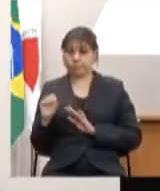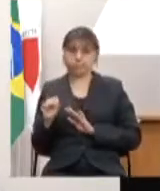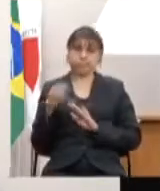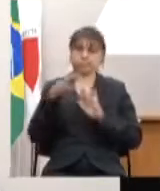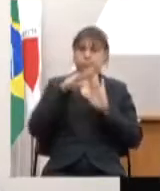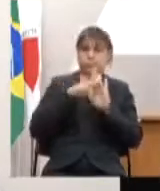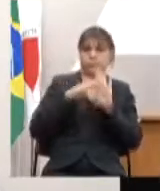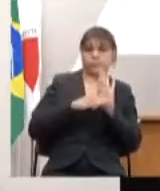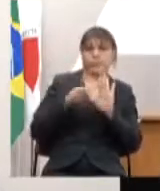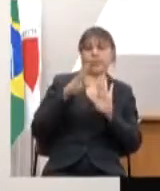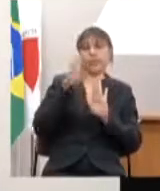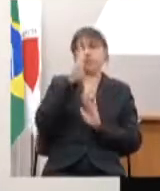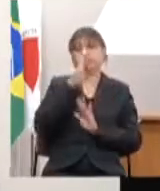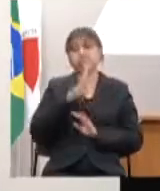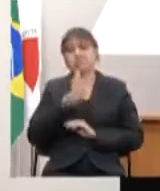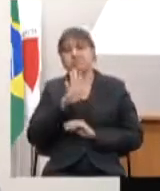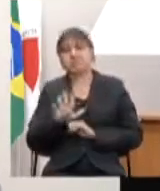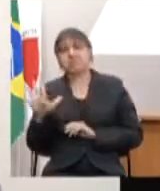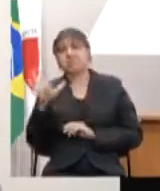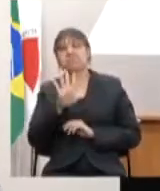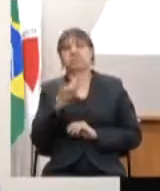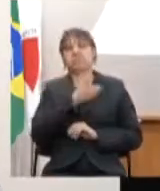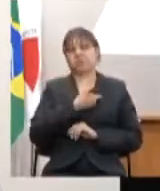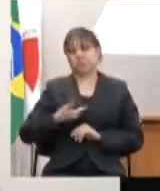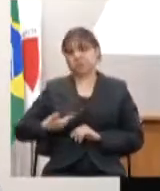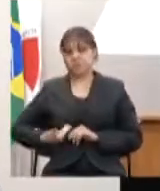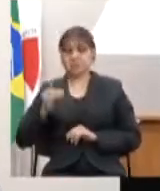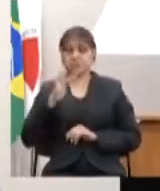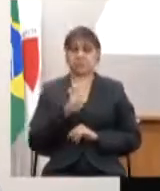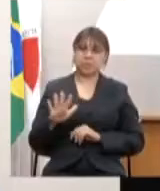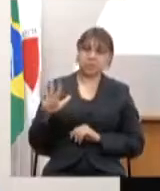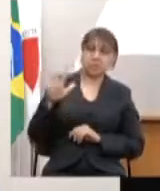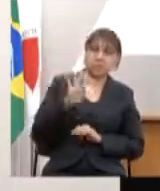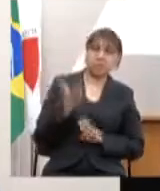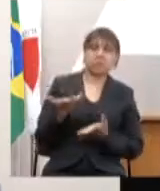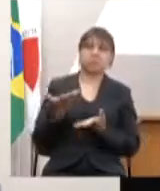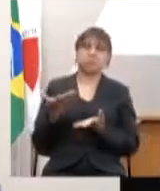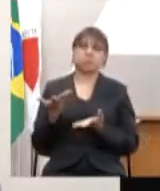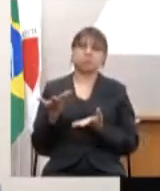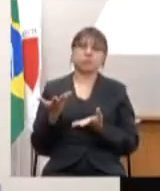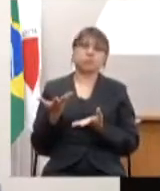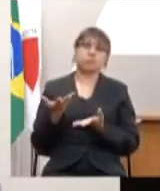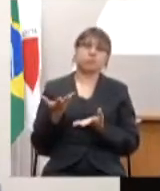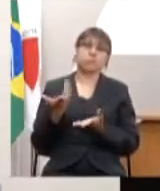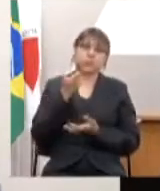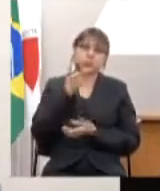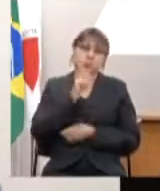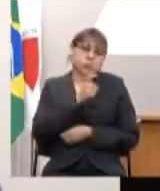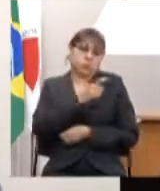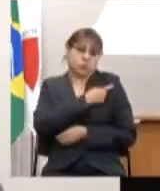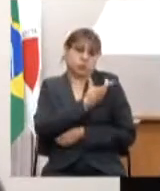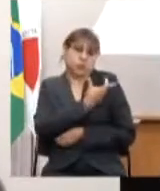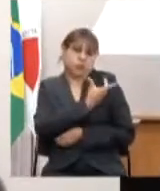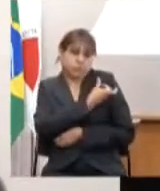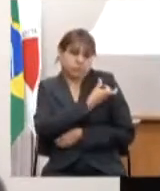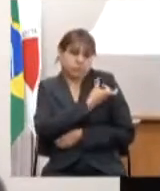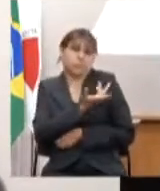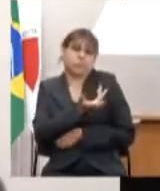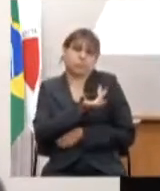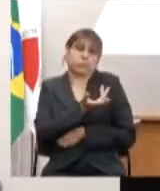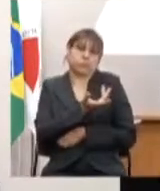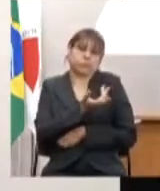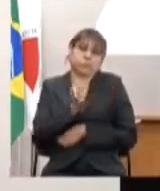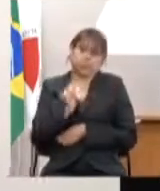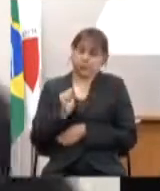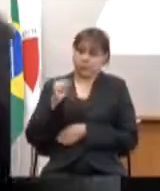nacional de imunização governo federal adquirindo a vacina que for aprovada pela